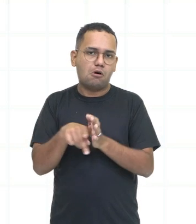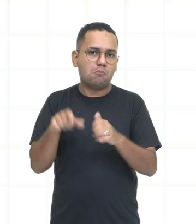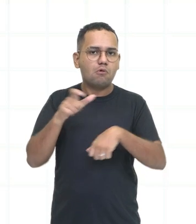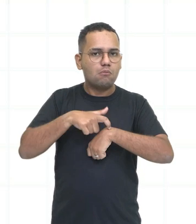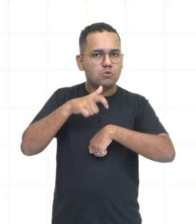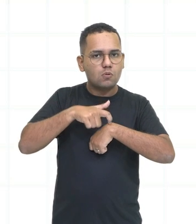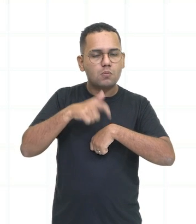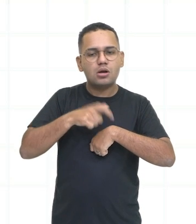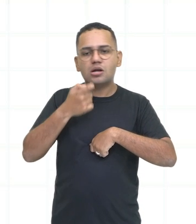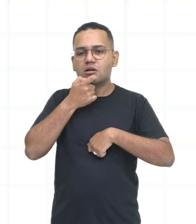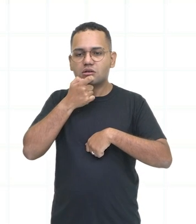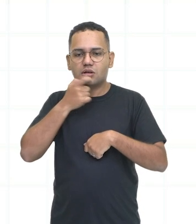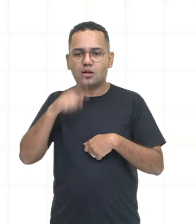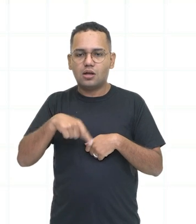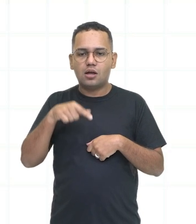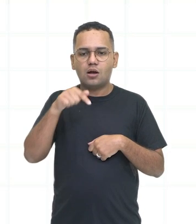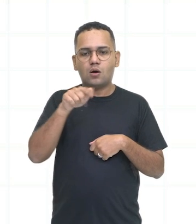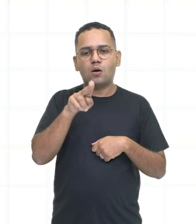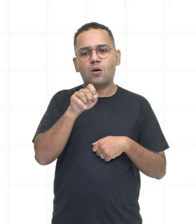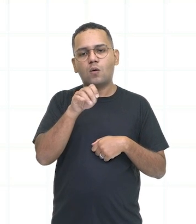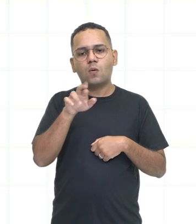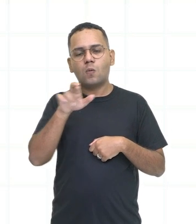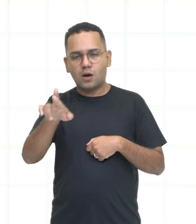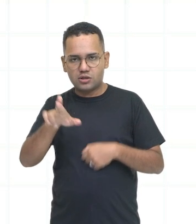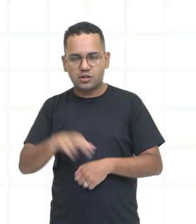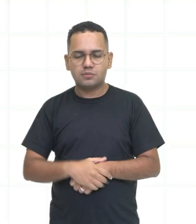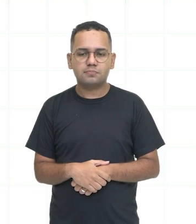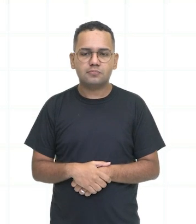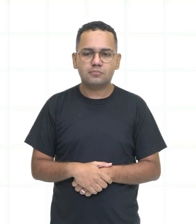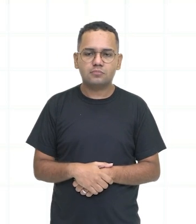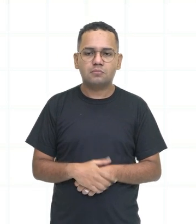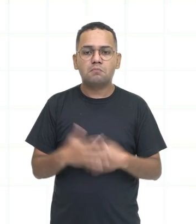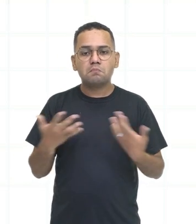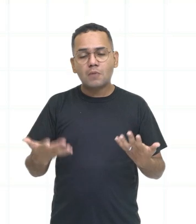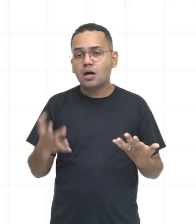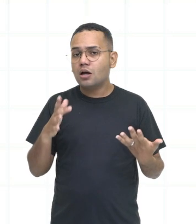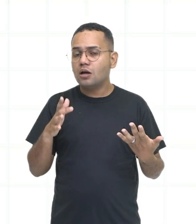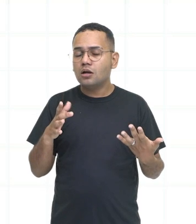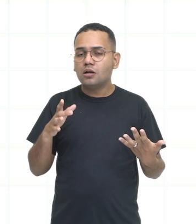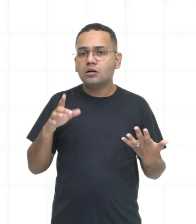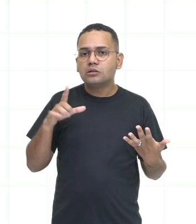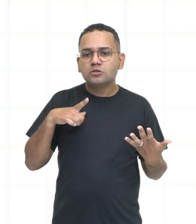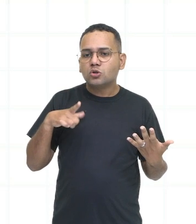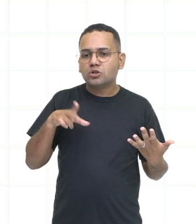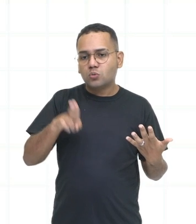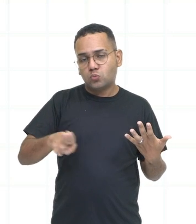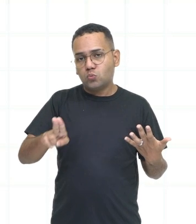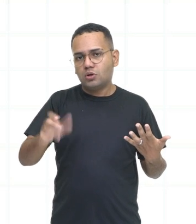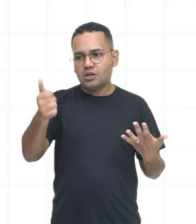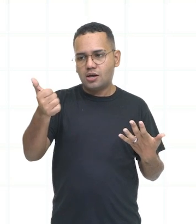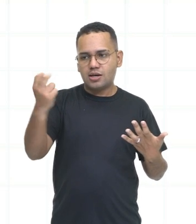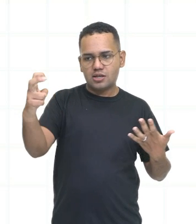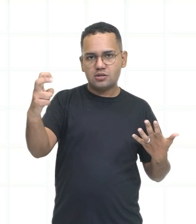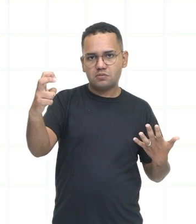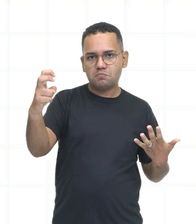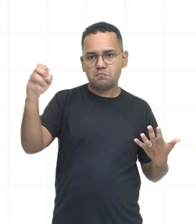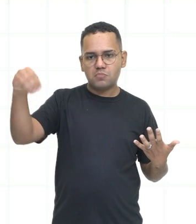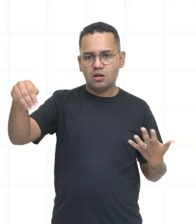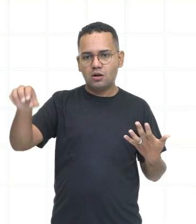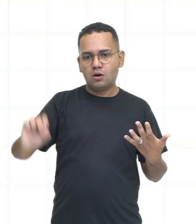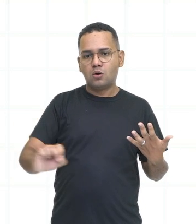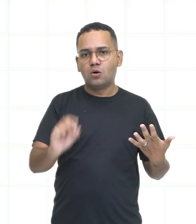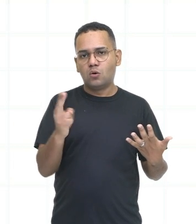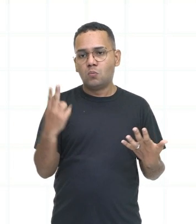é utilizando a expressão uma quarter. Só que isso só funciona com 15, 15 minutos, né, ou